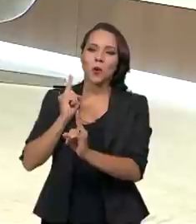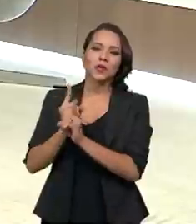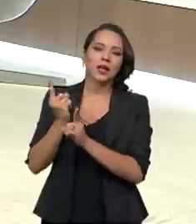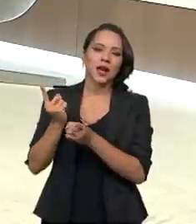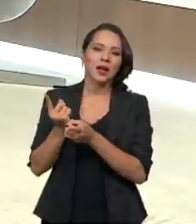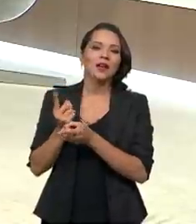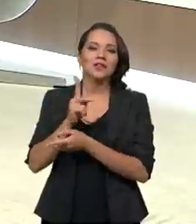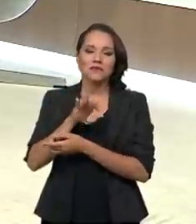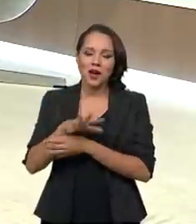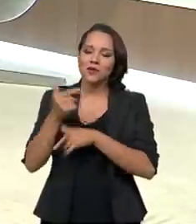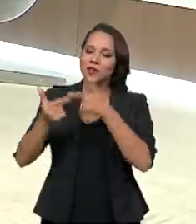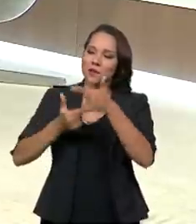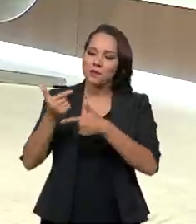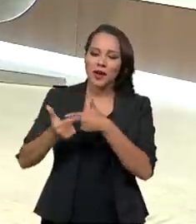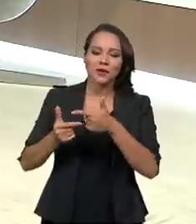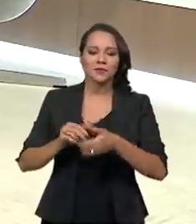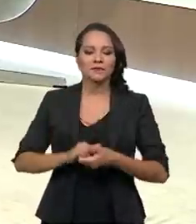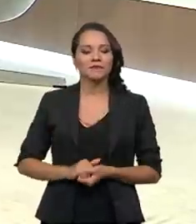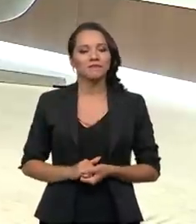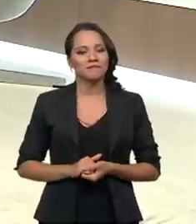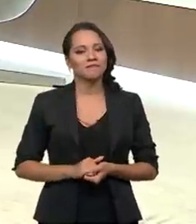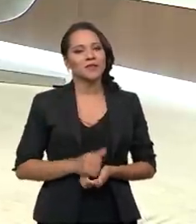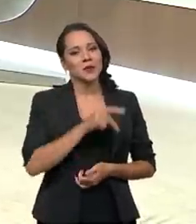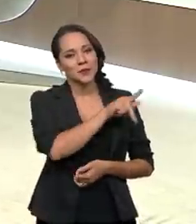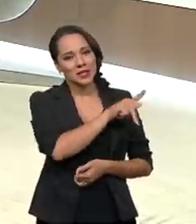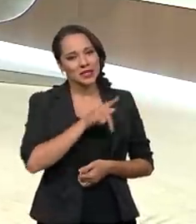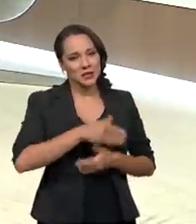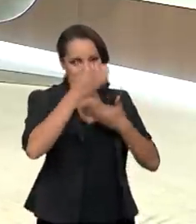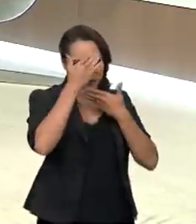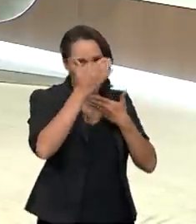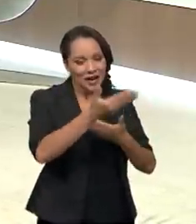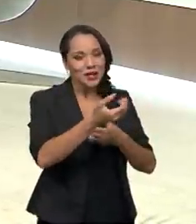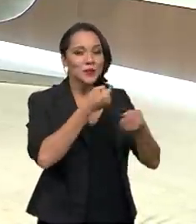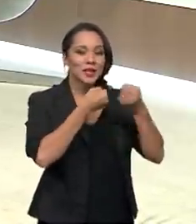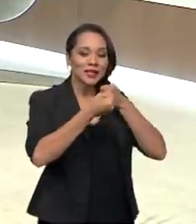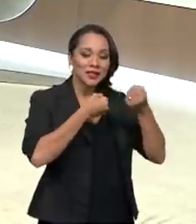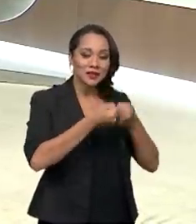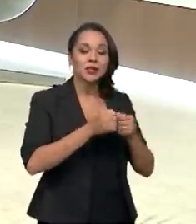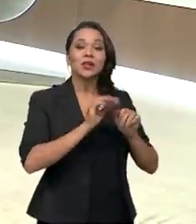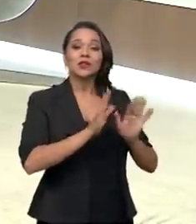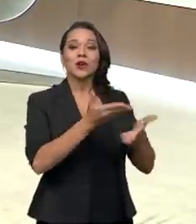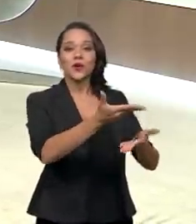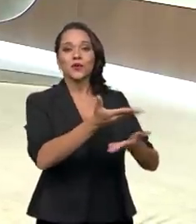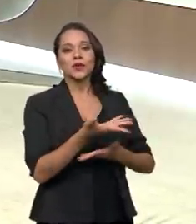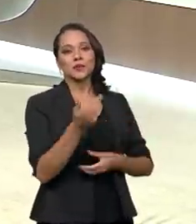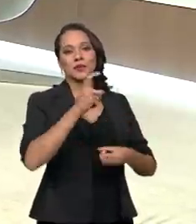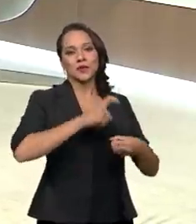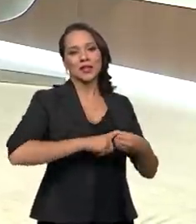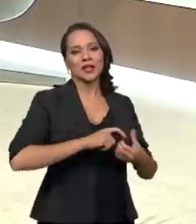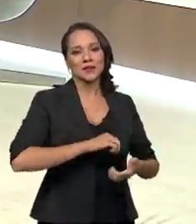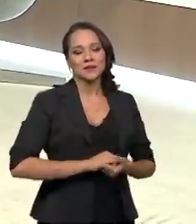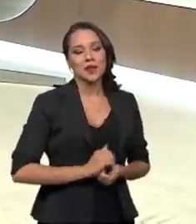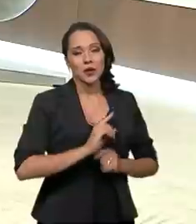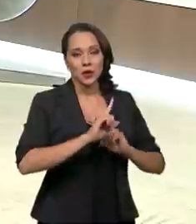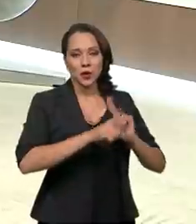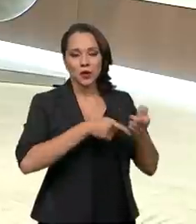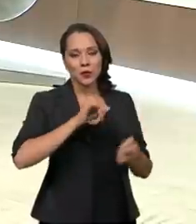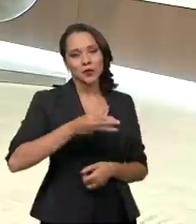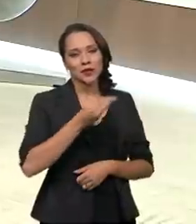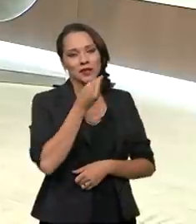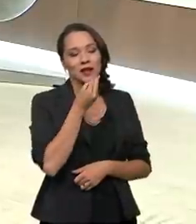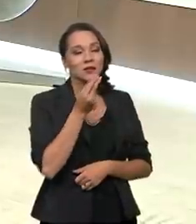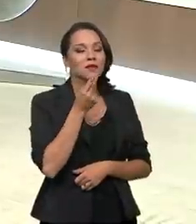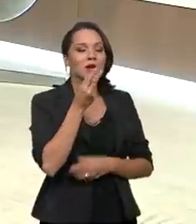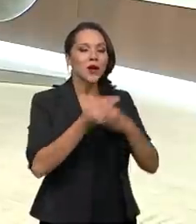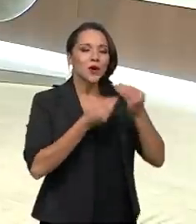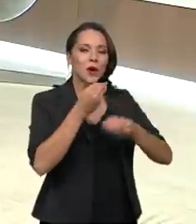lá muito do trabalho que executamos. Presidente, muito obrigado pela entrevista. Já deixo o convite para o senhor voltar aqui, numa outra ocasião, para